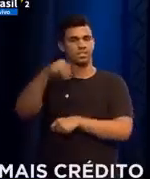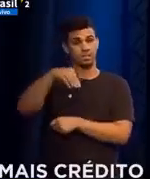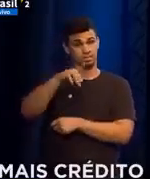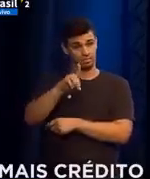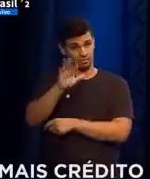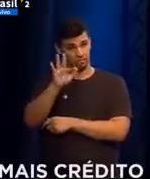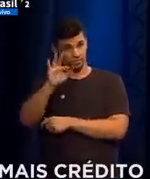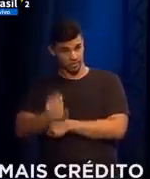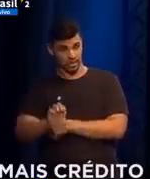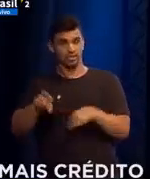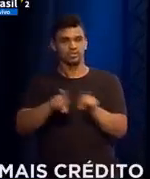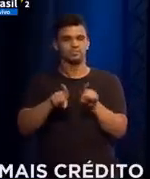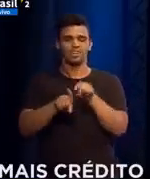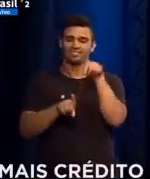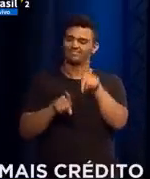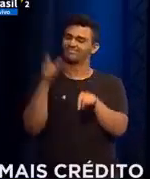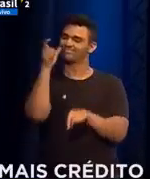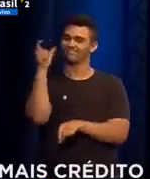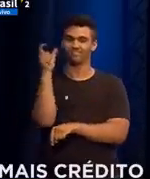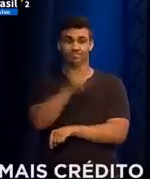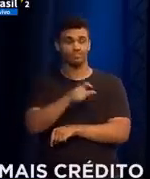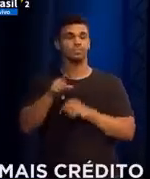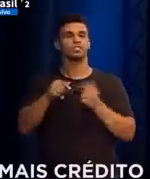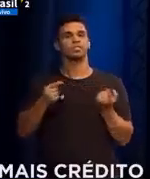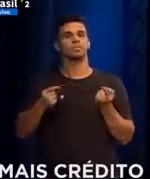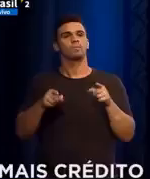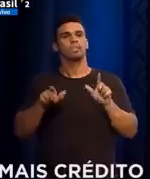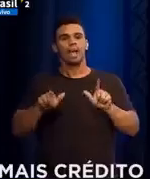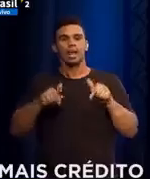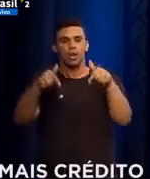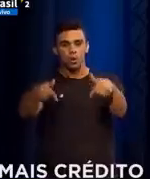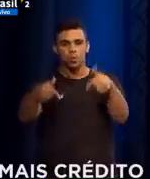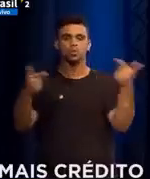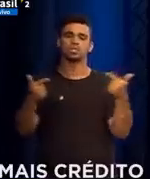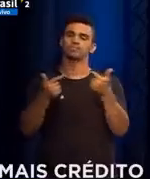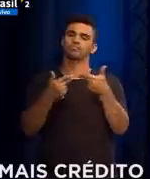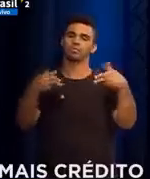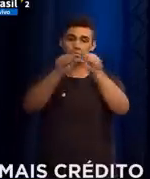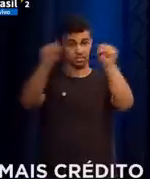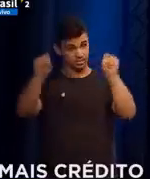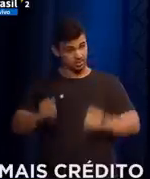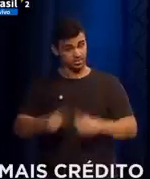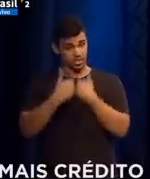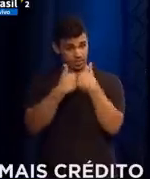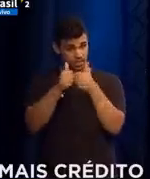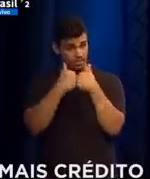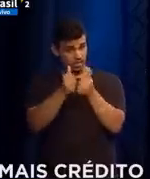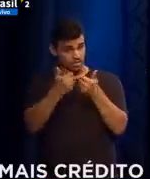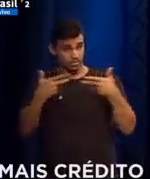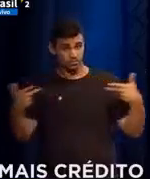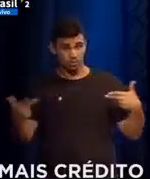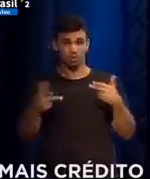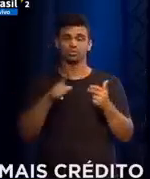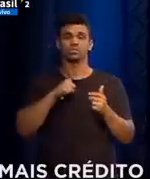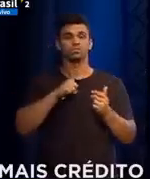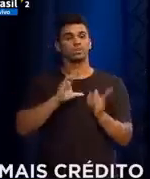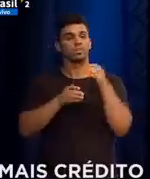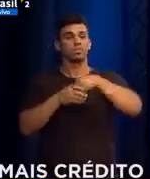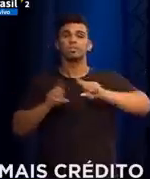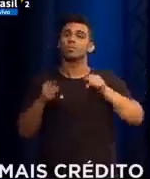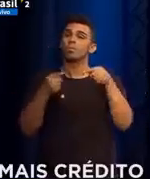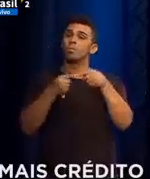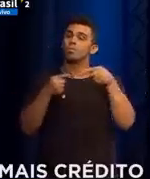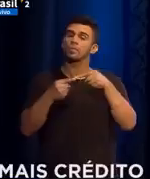Isso é uma coisa interessante no combate à sonegação, também no sistema de transportes. Está aderente à política do documento de transporte